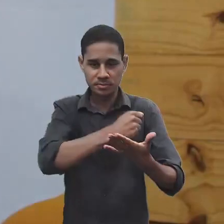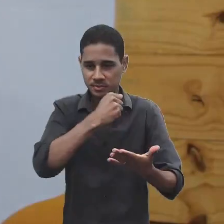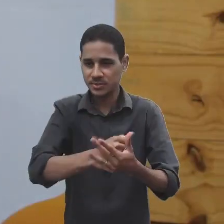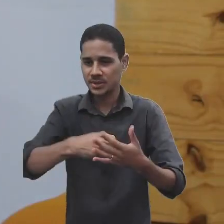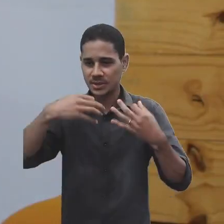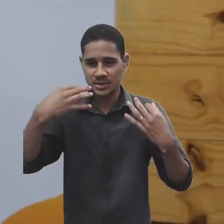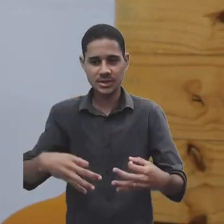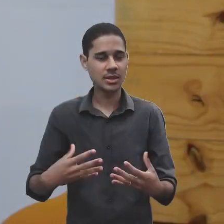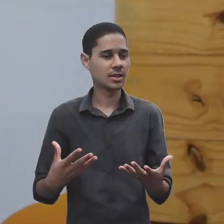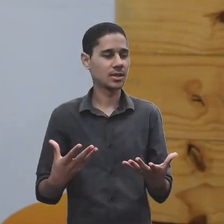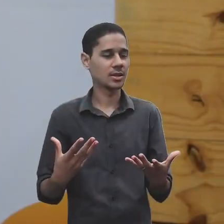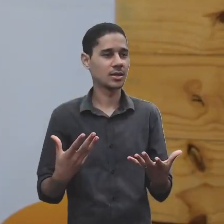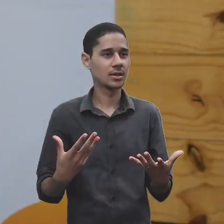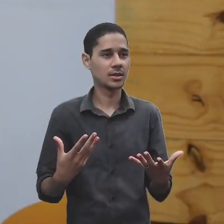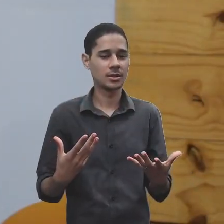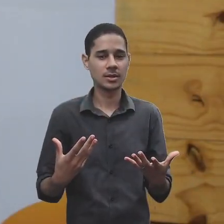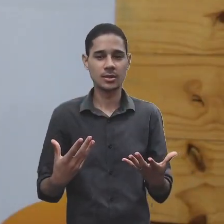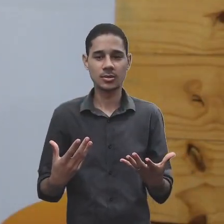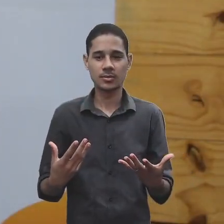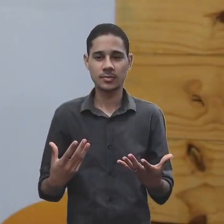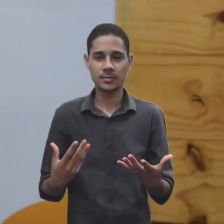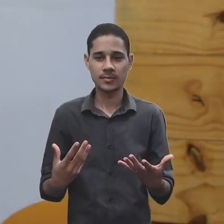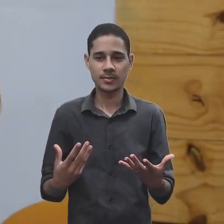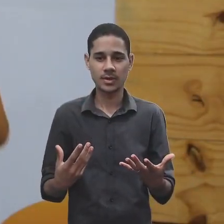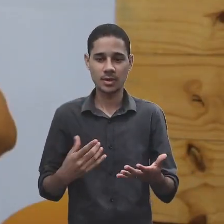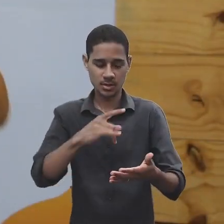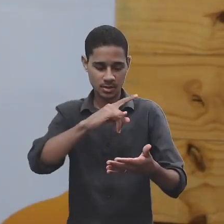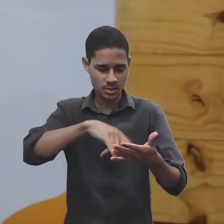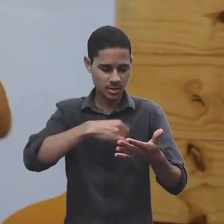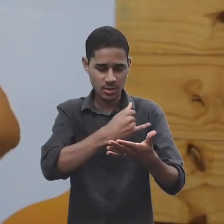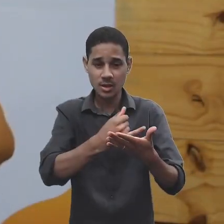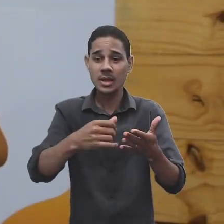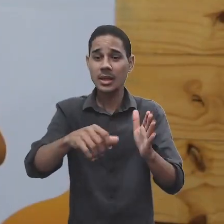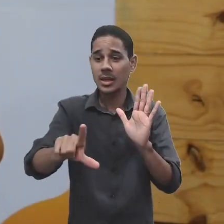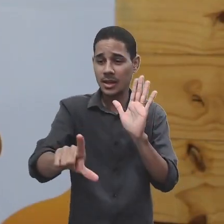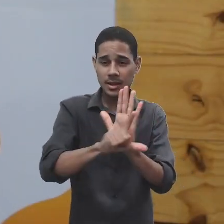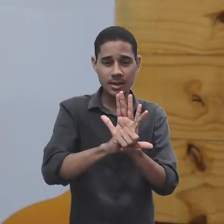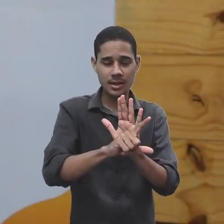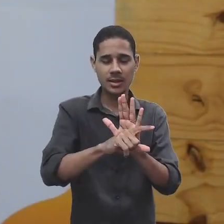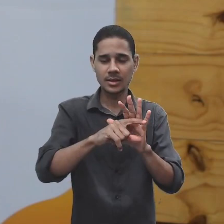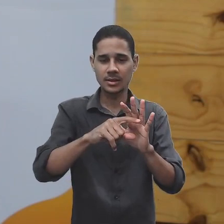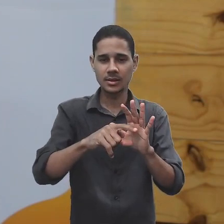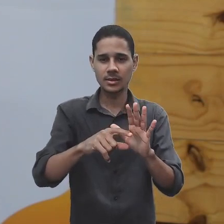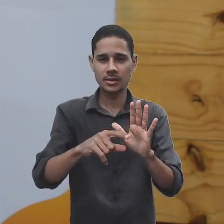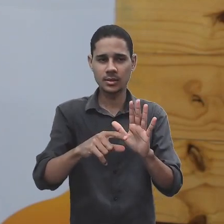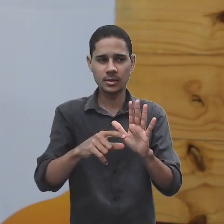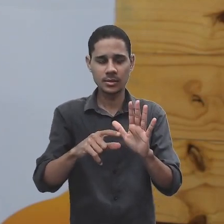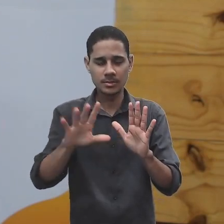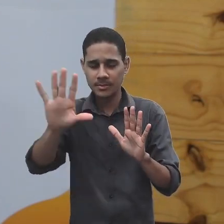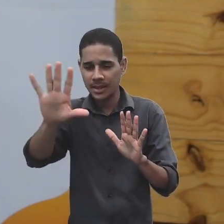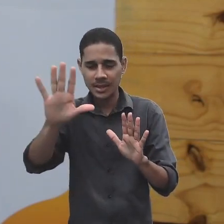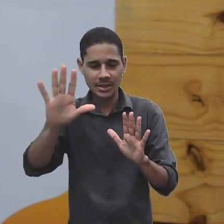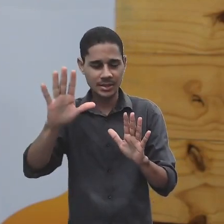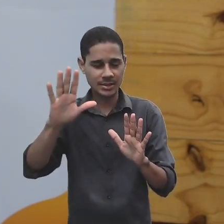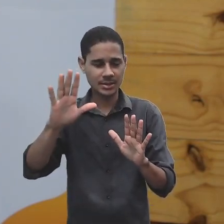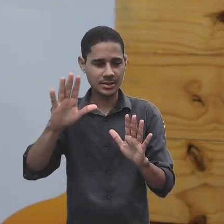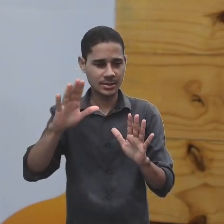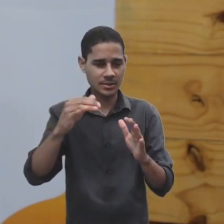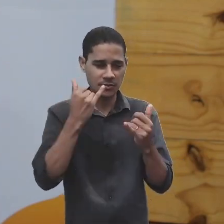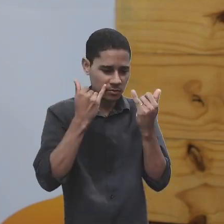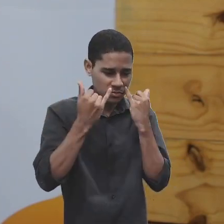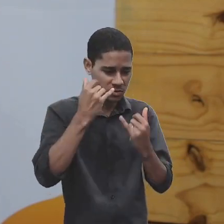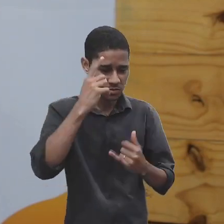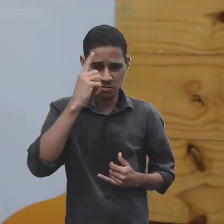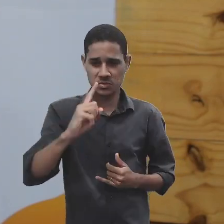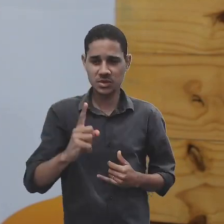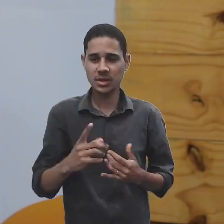um documento que precisa de... tem que ter os trâmites das leis normativas. Se eu não souber a informação,